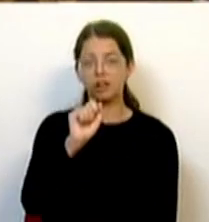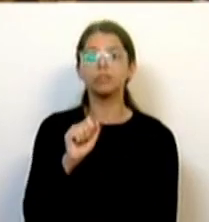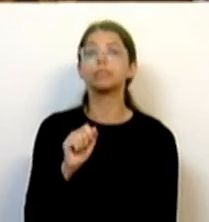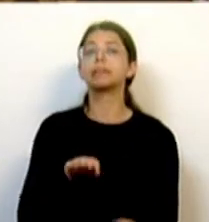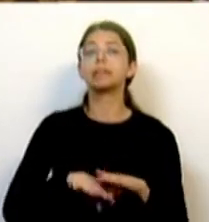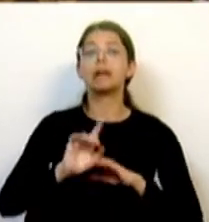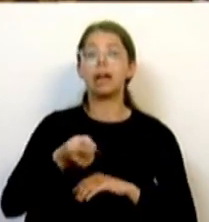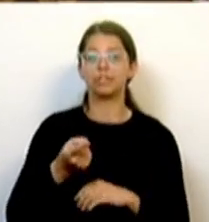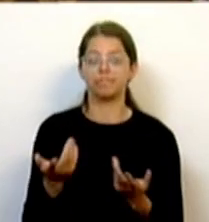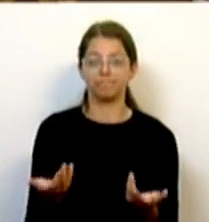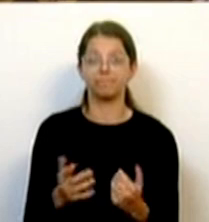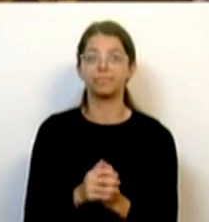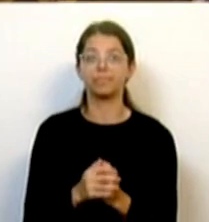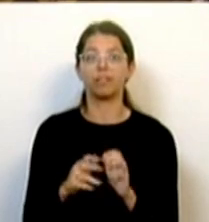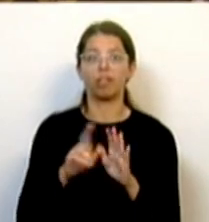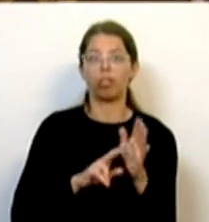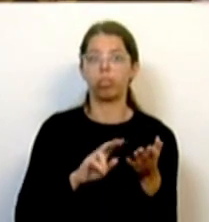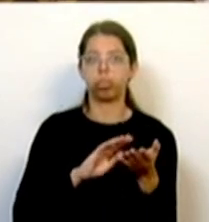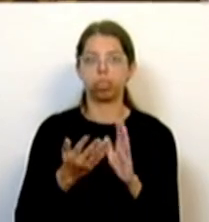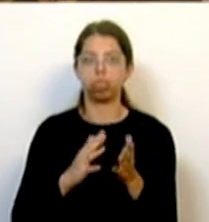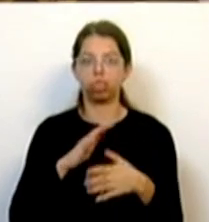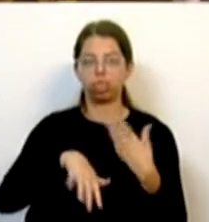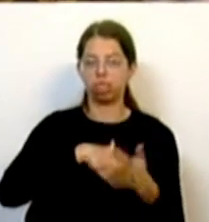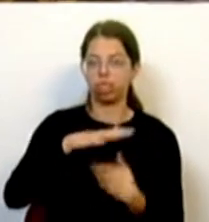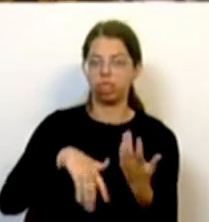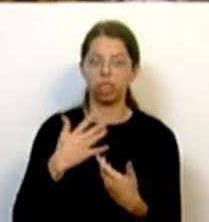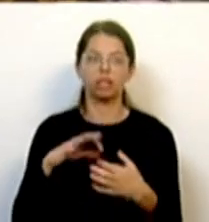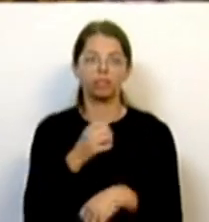contribuir para a desregulação do mercado da habitação